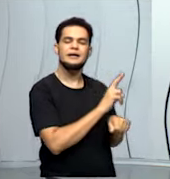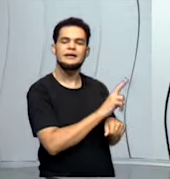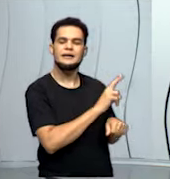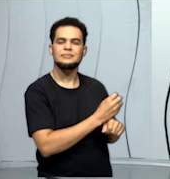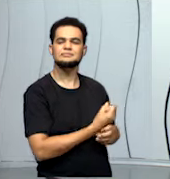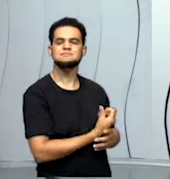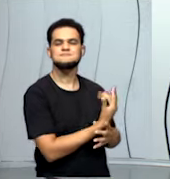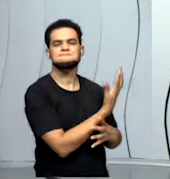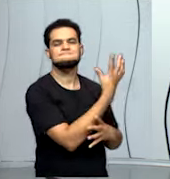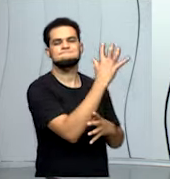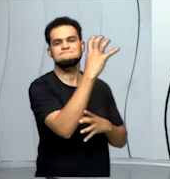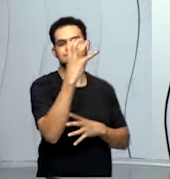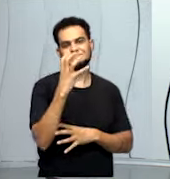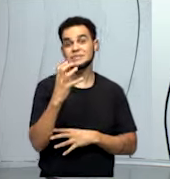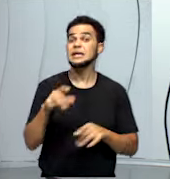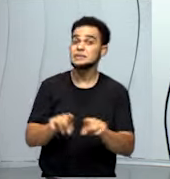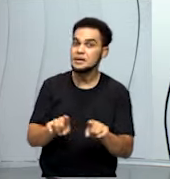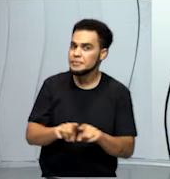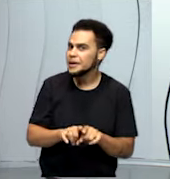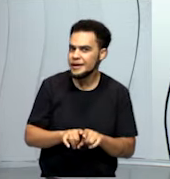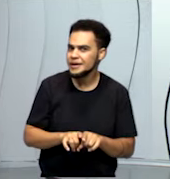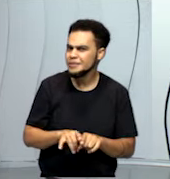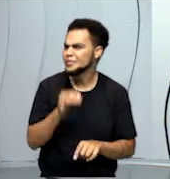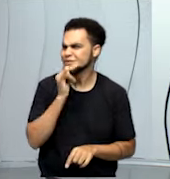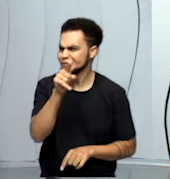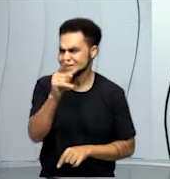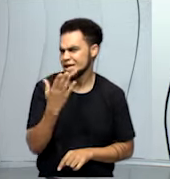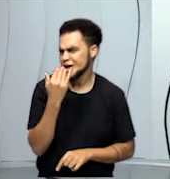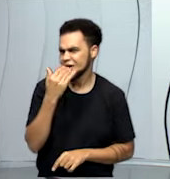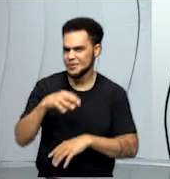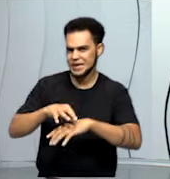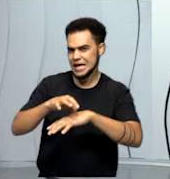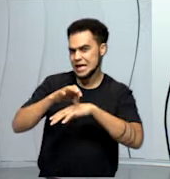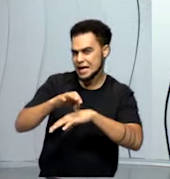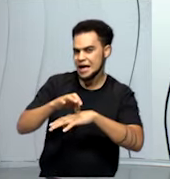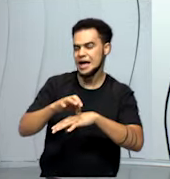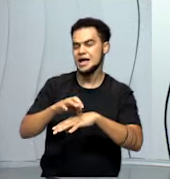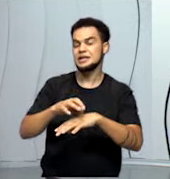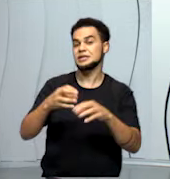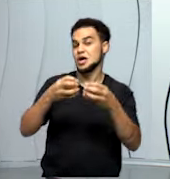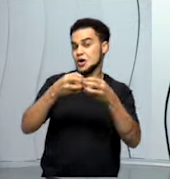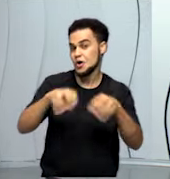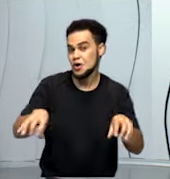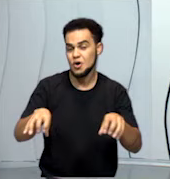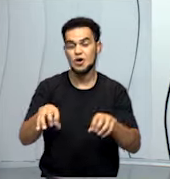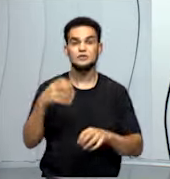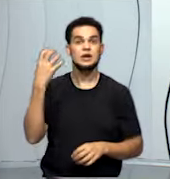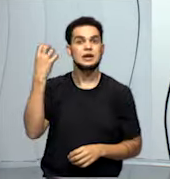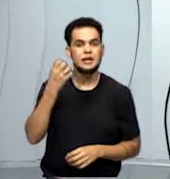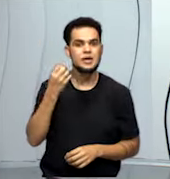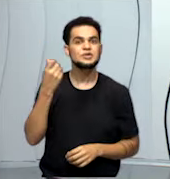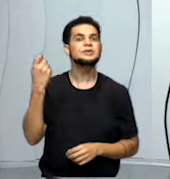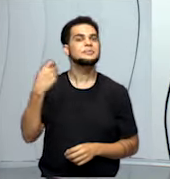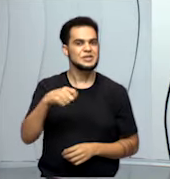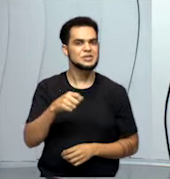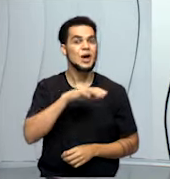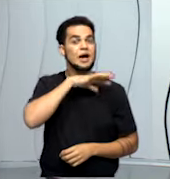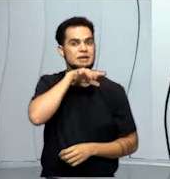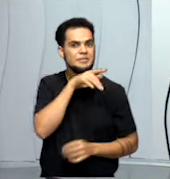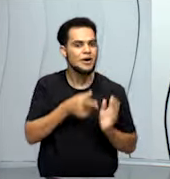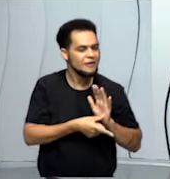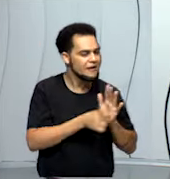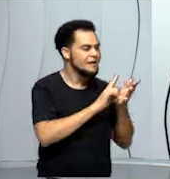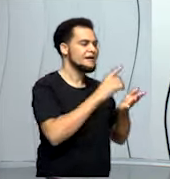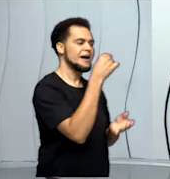também para hidratar os animais, se você come carne, se você come ovos, se você toma leite, também tem